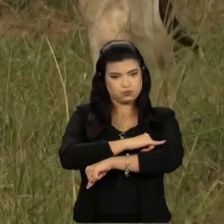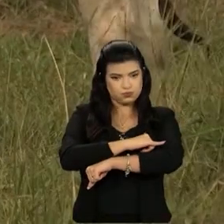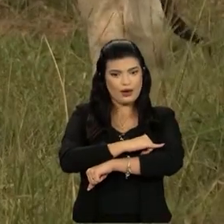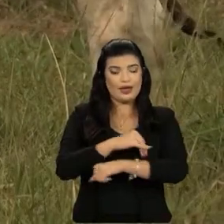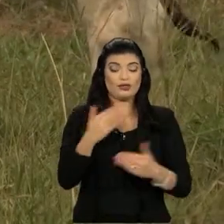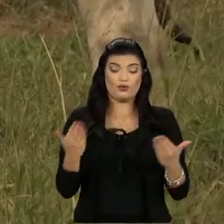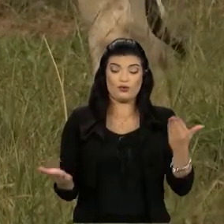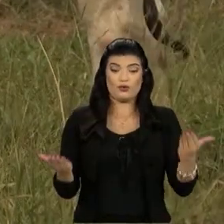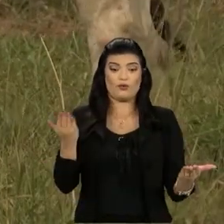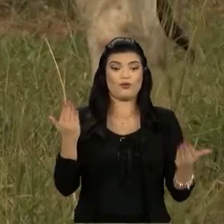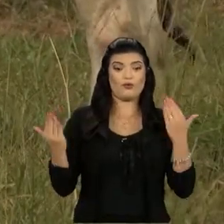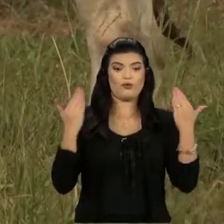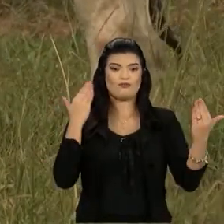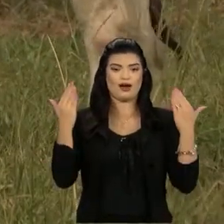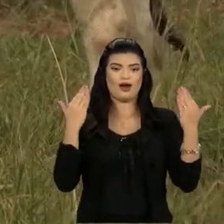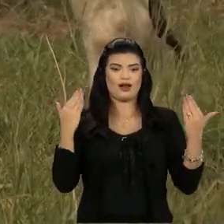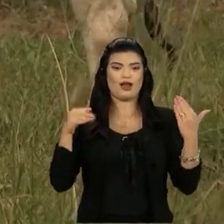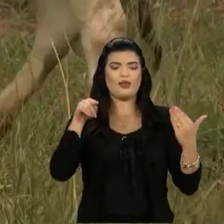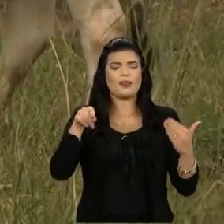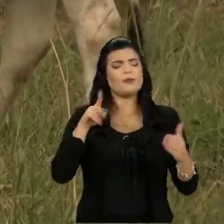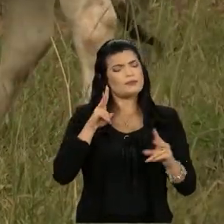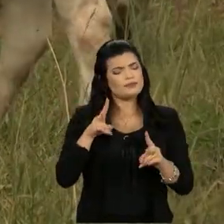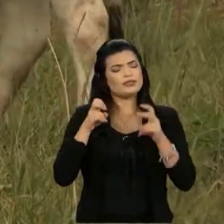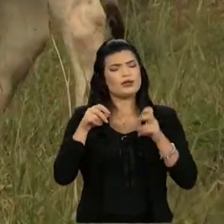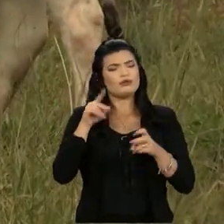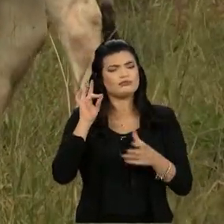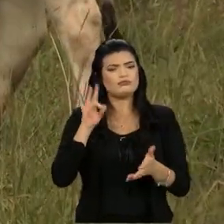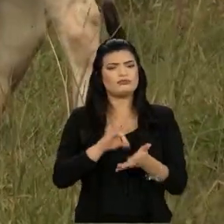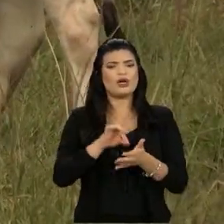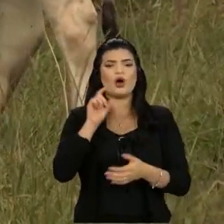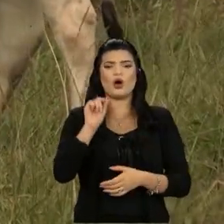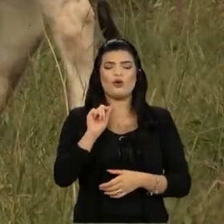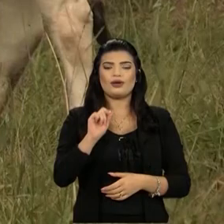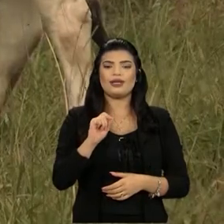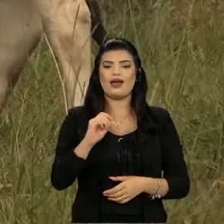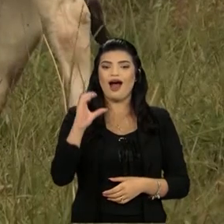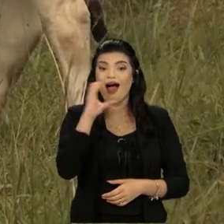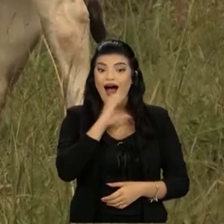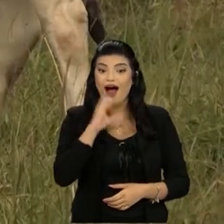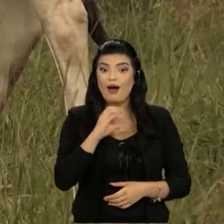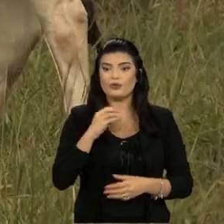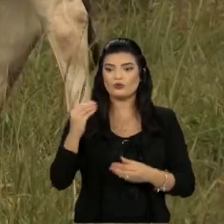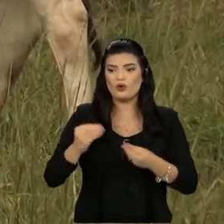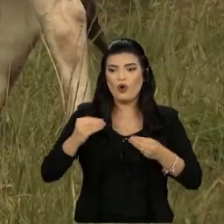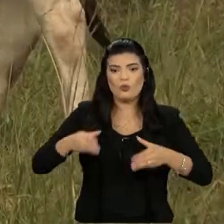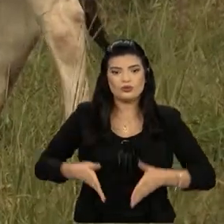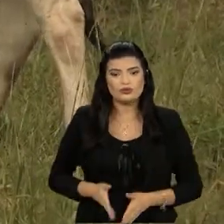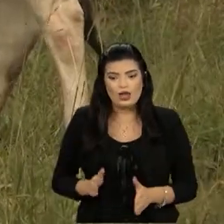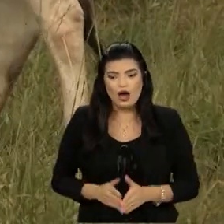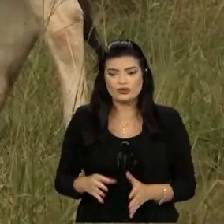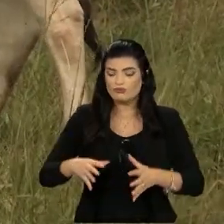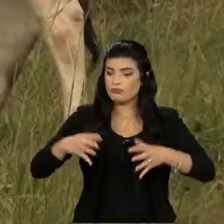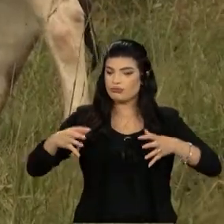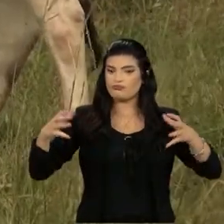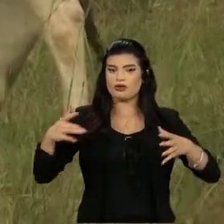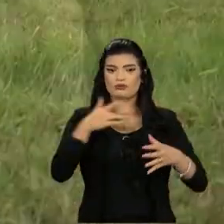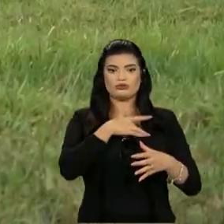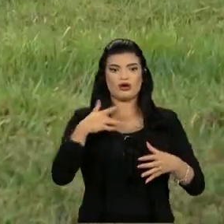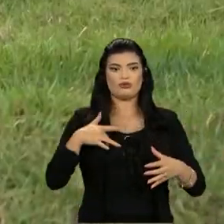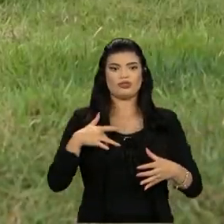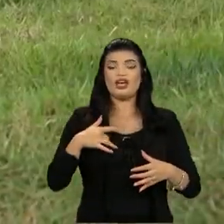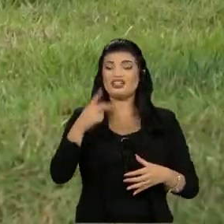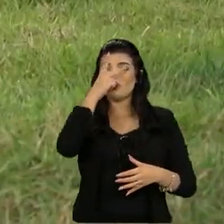remuneração, mas o que capitaneou mesmo foi a questão do ágio, do preço da reposição, né? Muita gente fugiu do